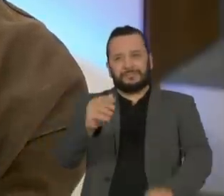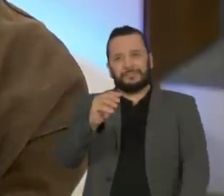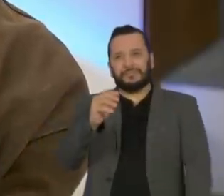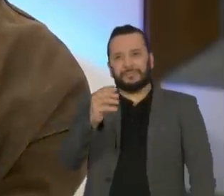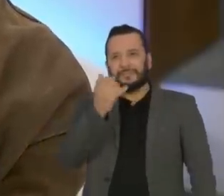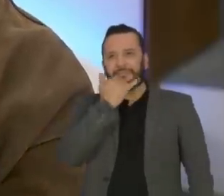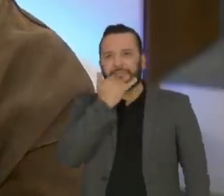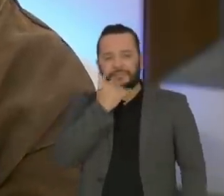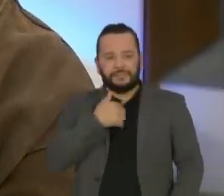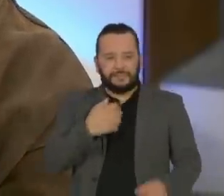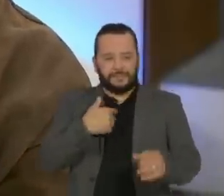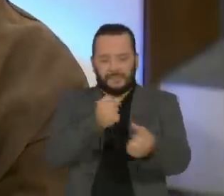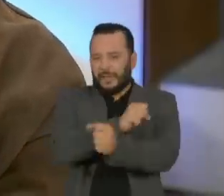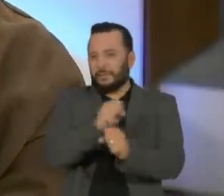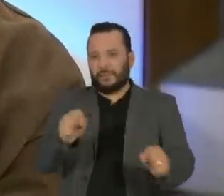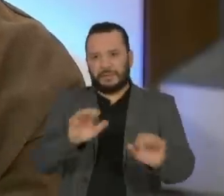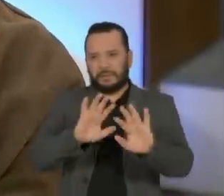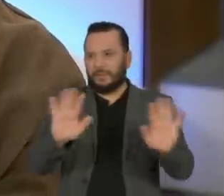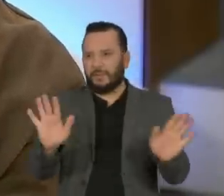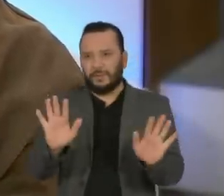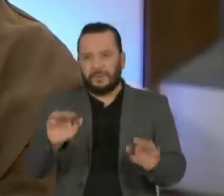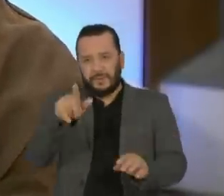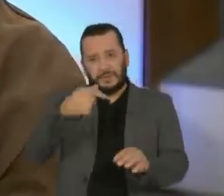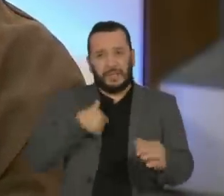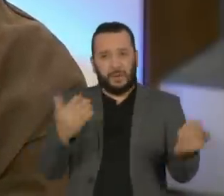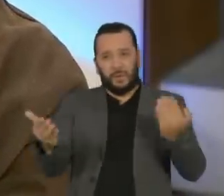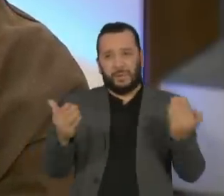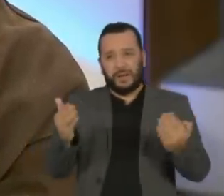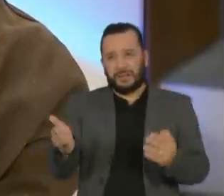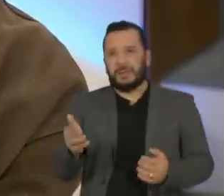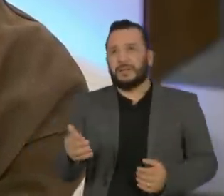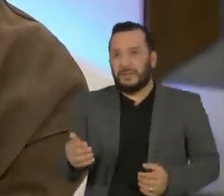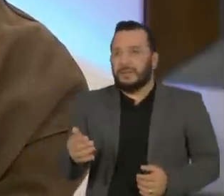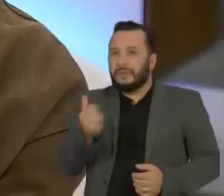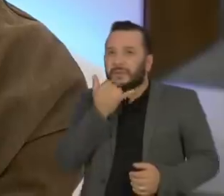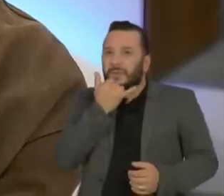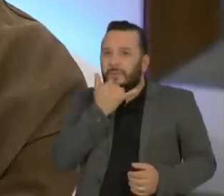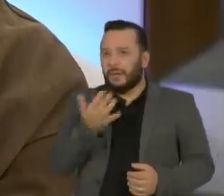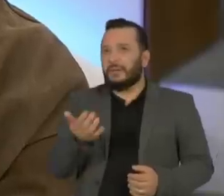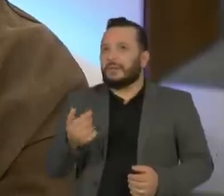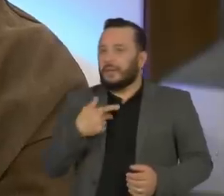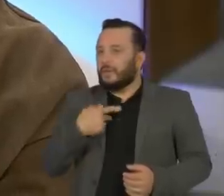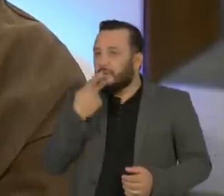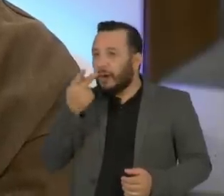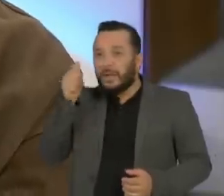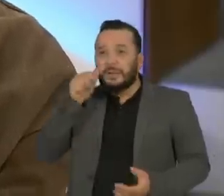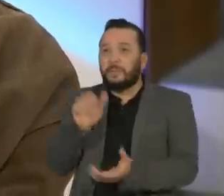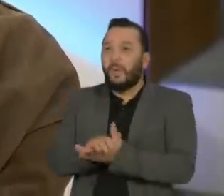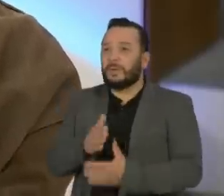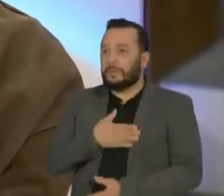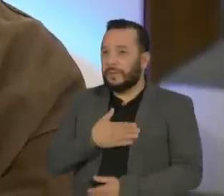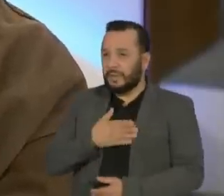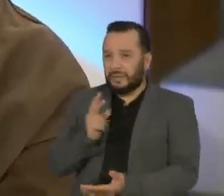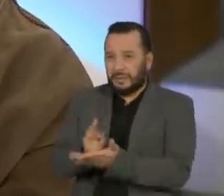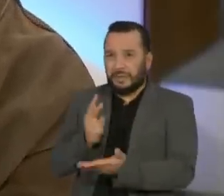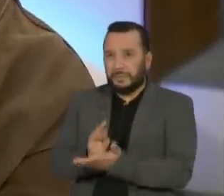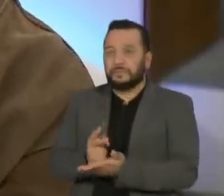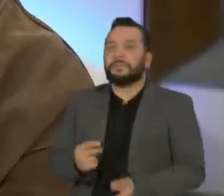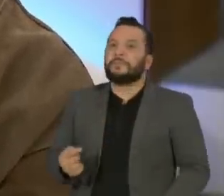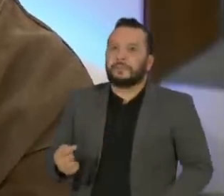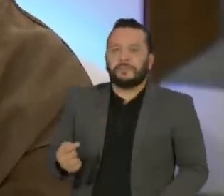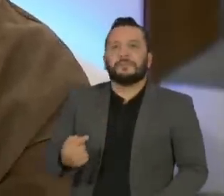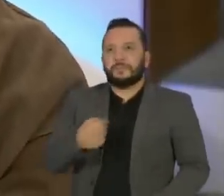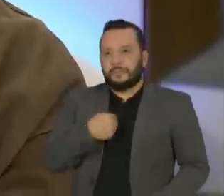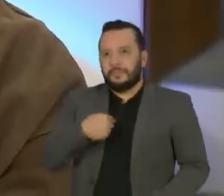impossível fazer esse tipo de associação que você está fazendo, mas eu atribuo essa associação a uma coisa que eu sempre falo para a minha mulher. Às vezes eu sou um cara como